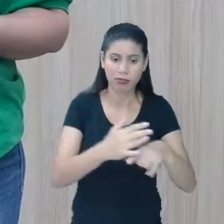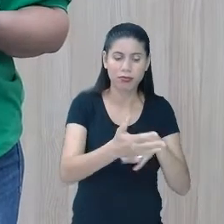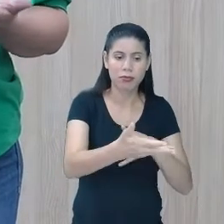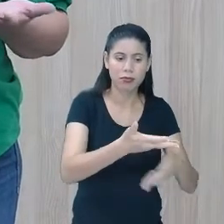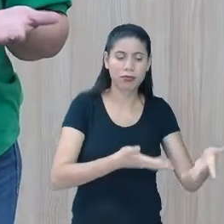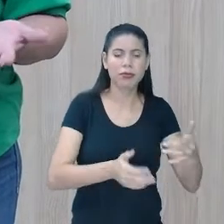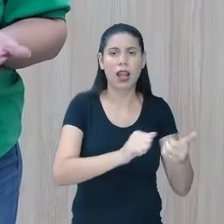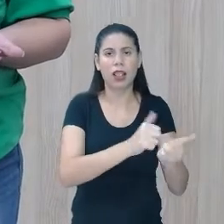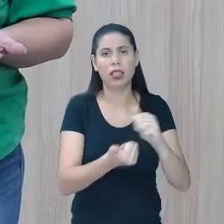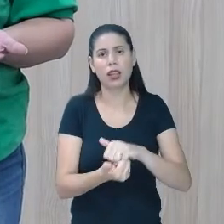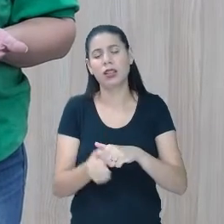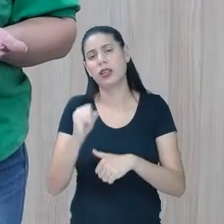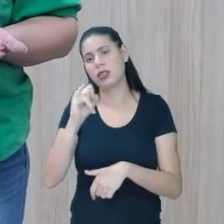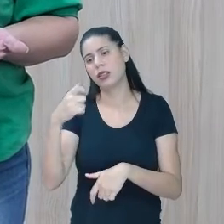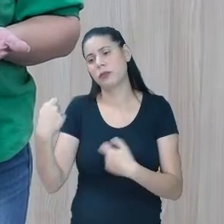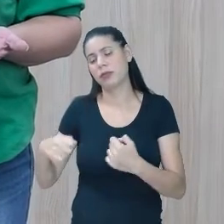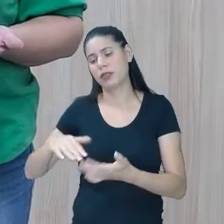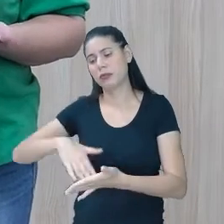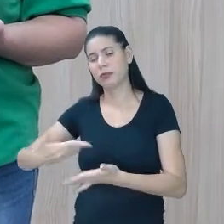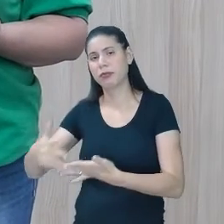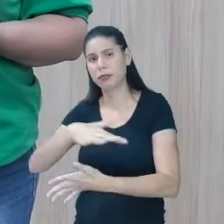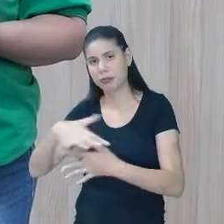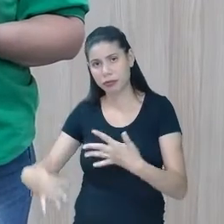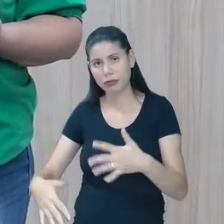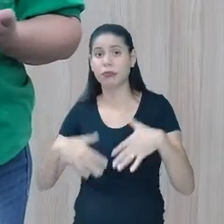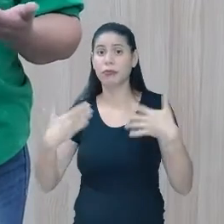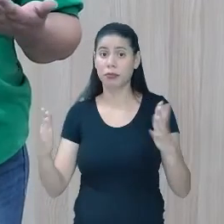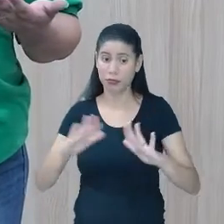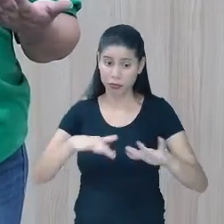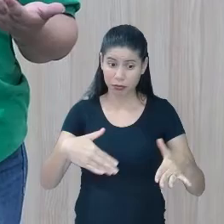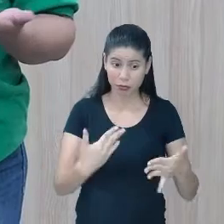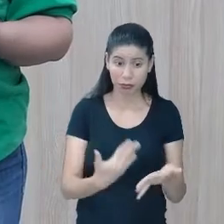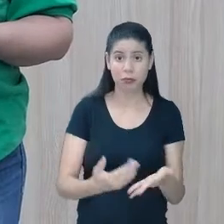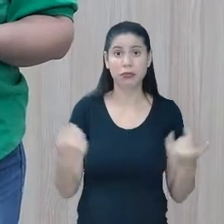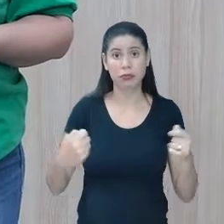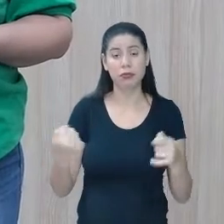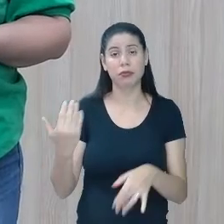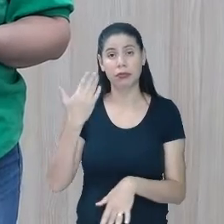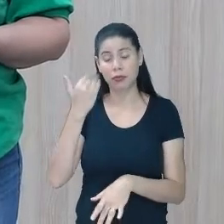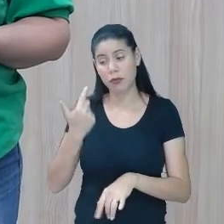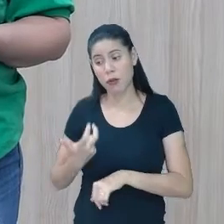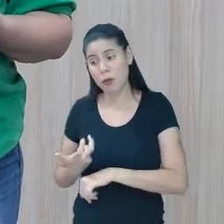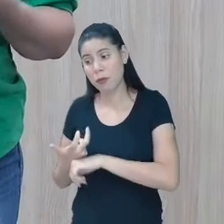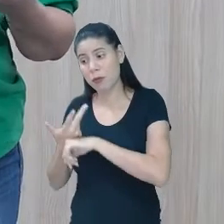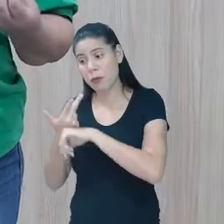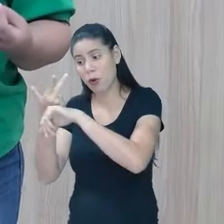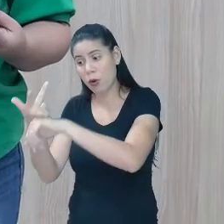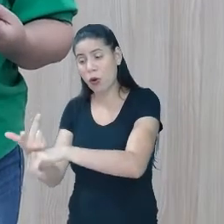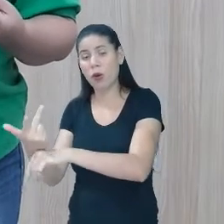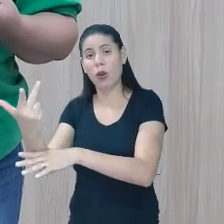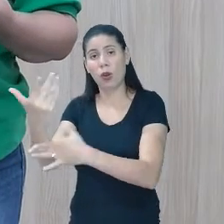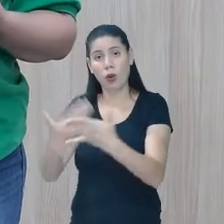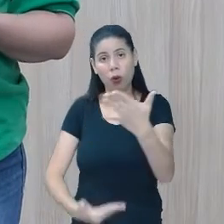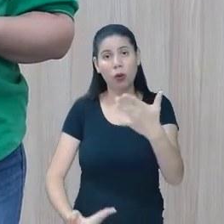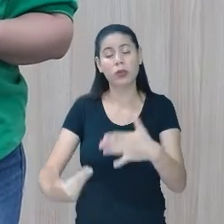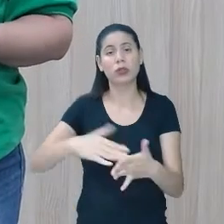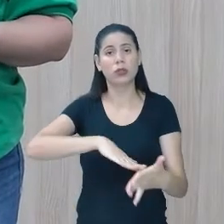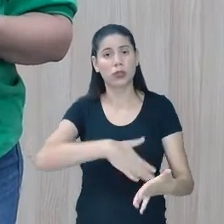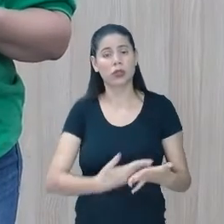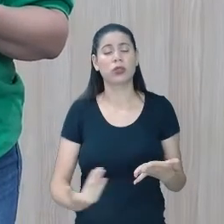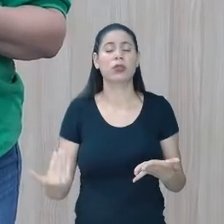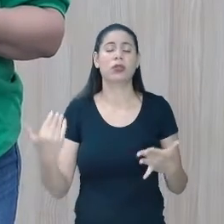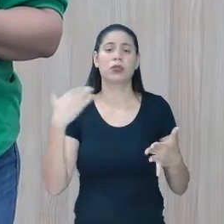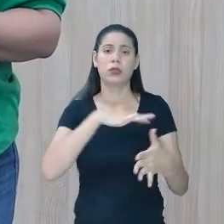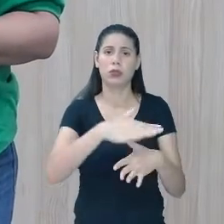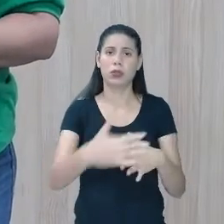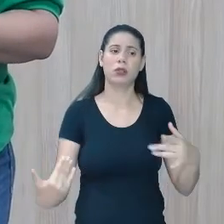estudante precisa de um intérprete de Libras, a escola precisa estar por dentro, buscando, procurando para facilitar,